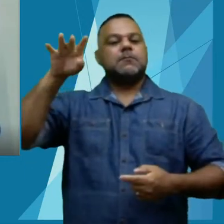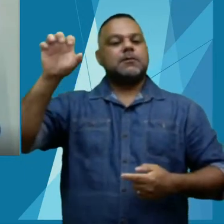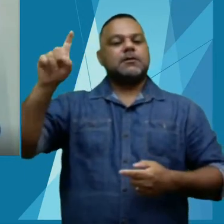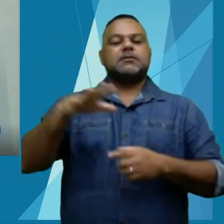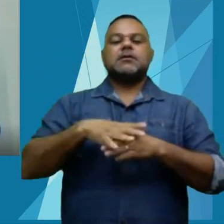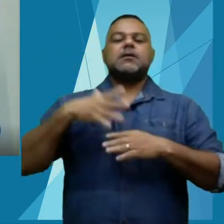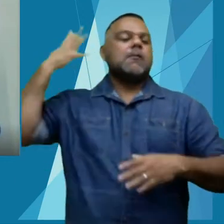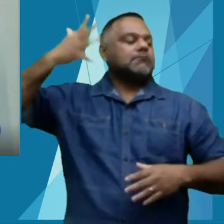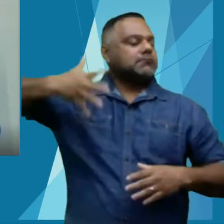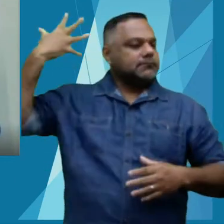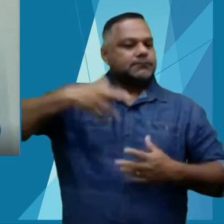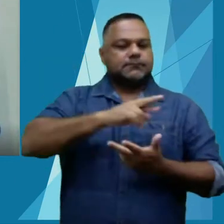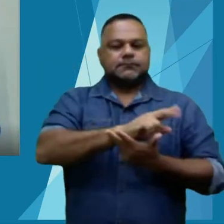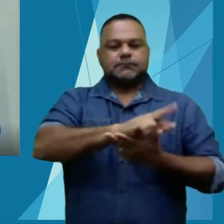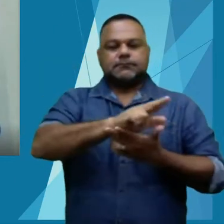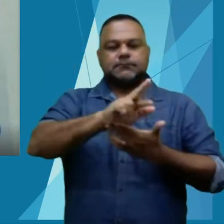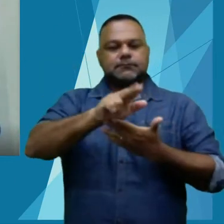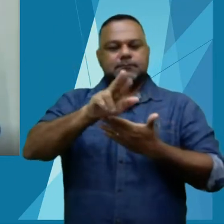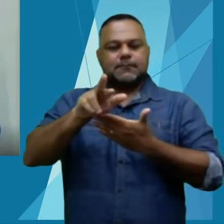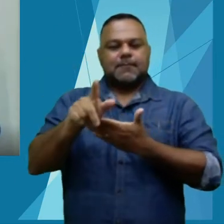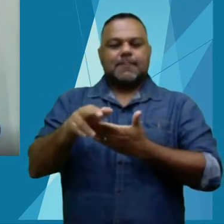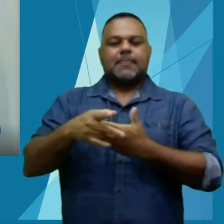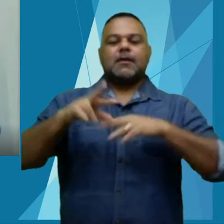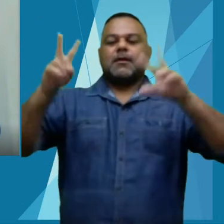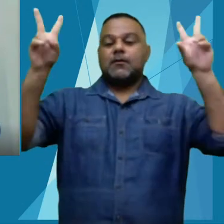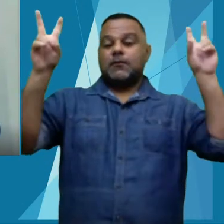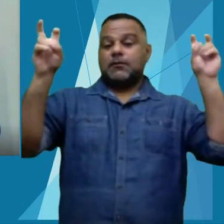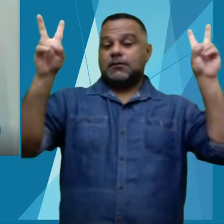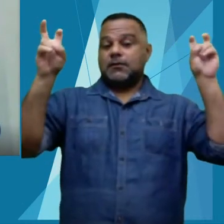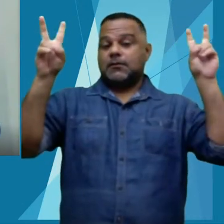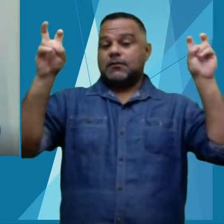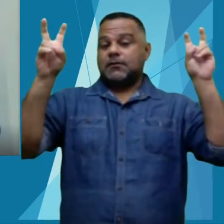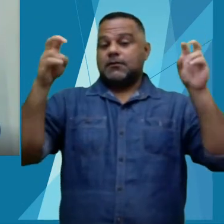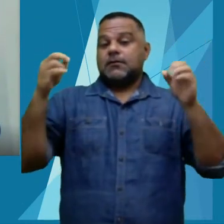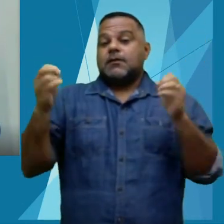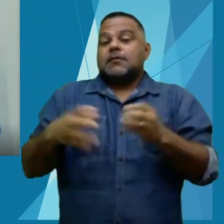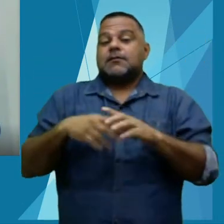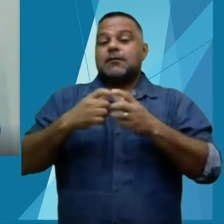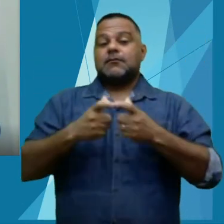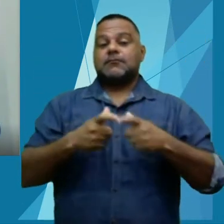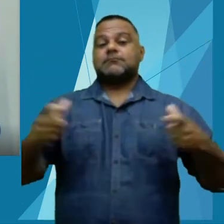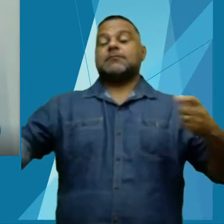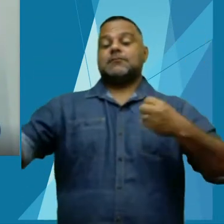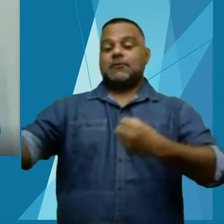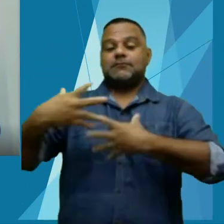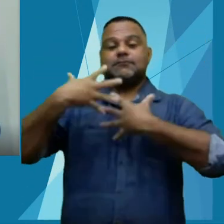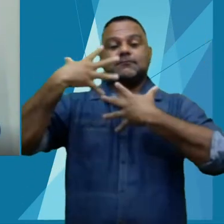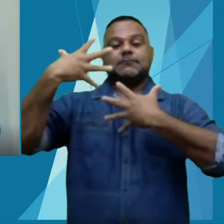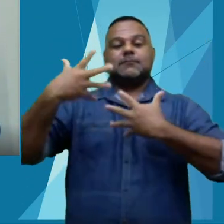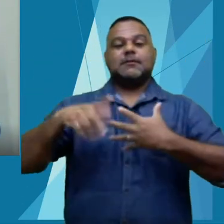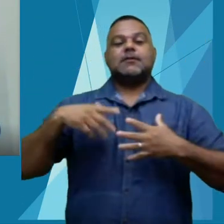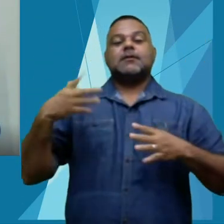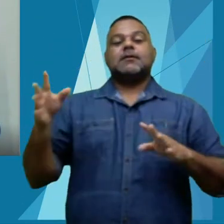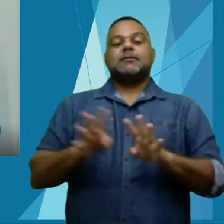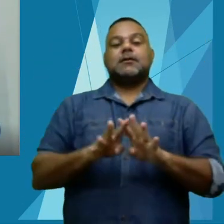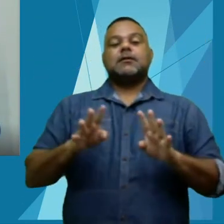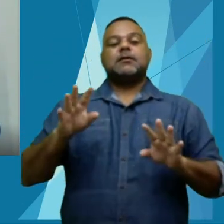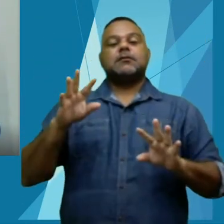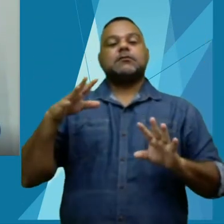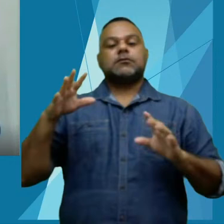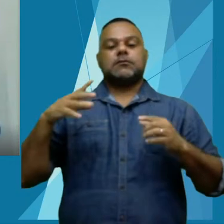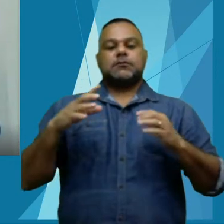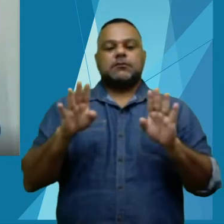palestras em cima da temática que irão nos engrandecer e engrandecer a comunidade que assiste,